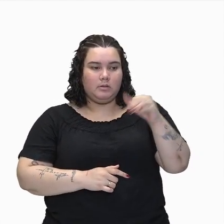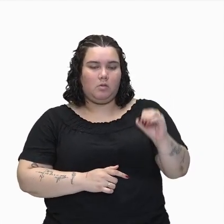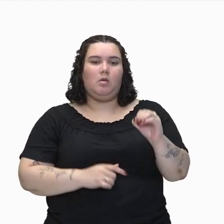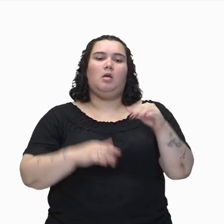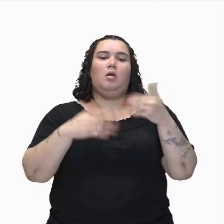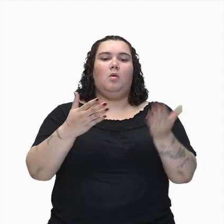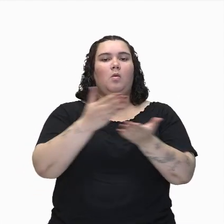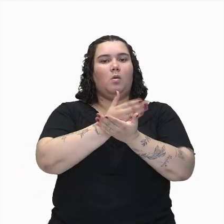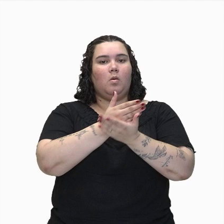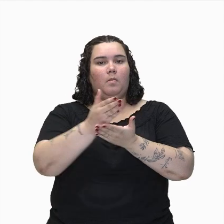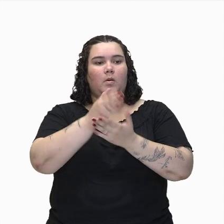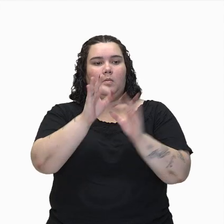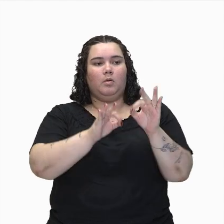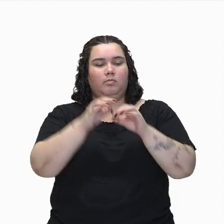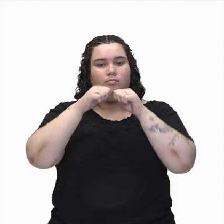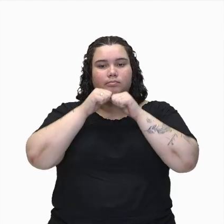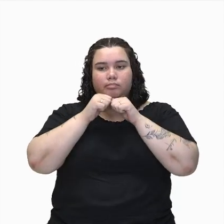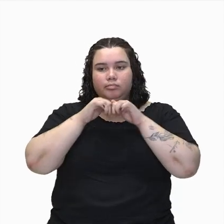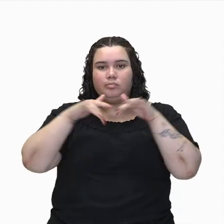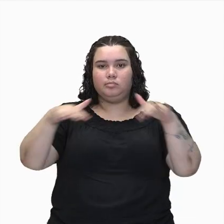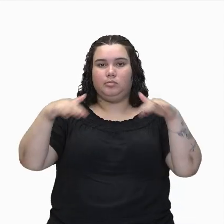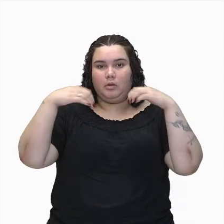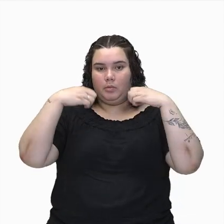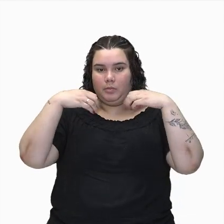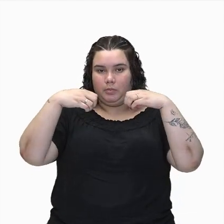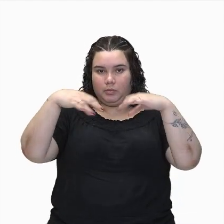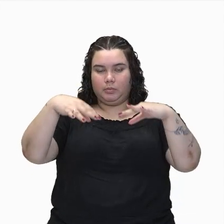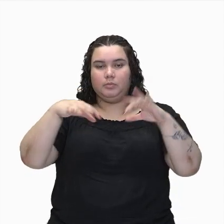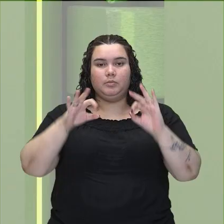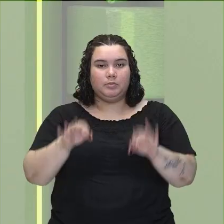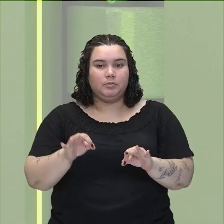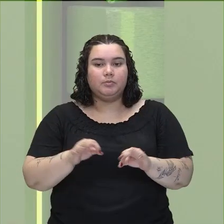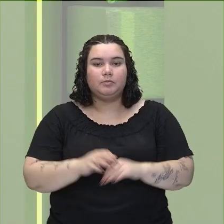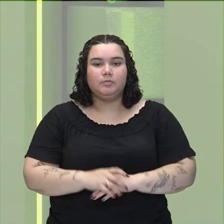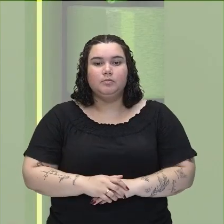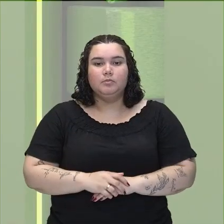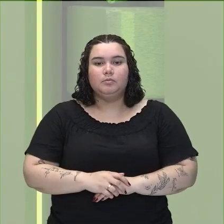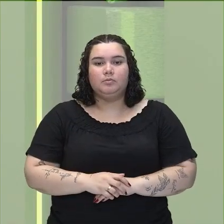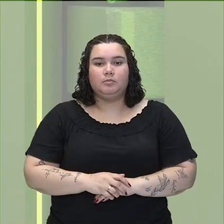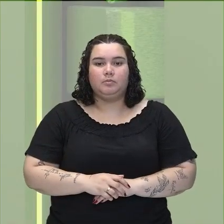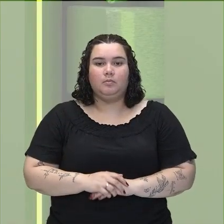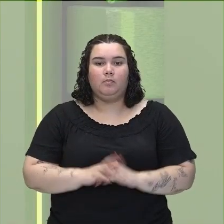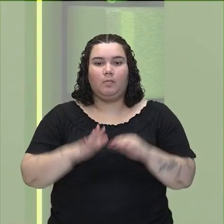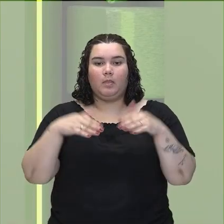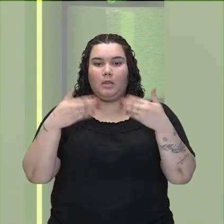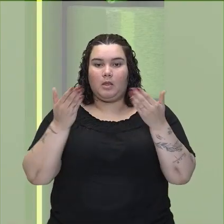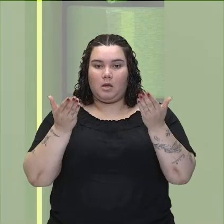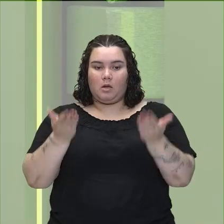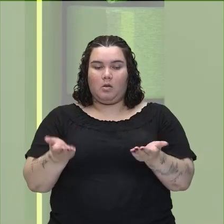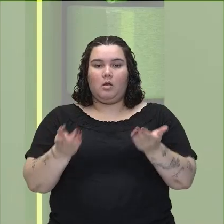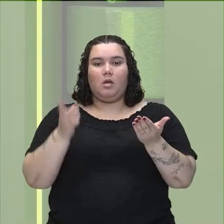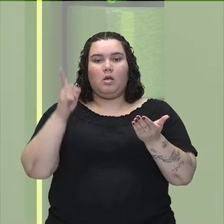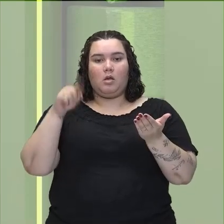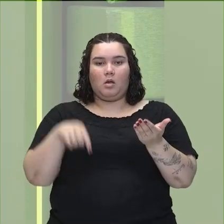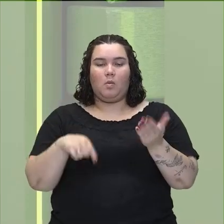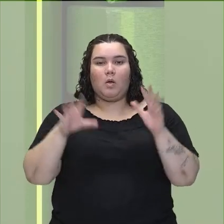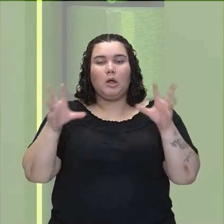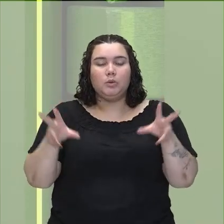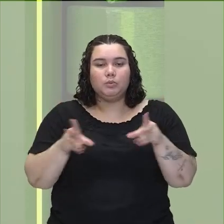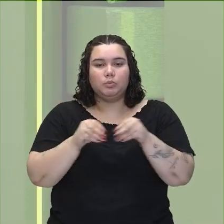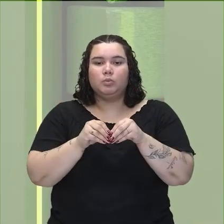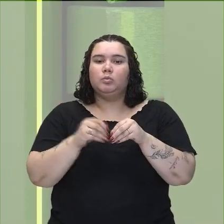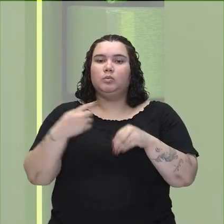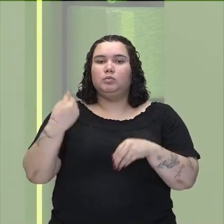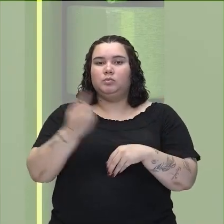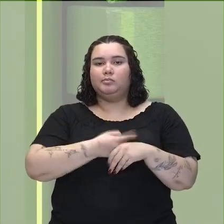iniciado o processo de distribuição, tá, pessoal? Então, isso daí é um caminho resumido que a gente